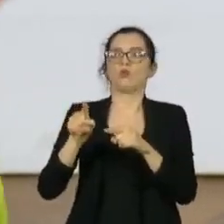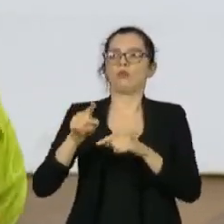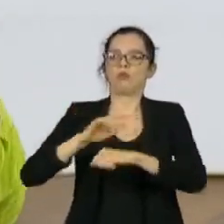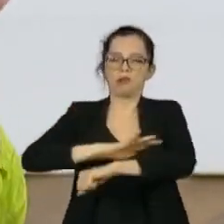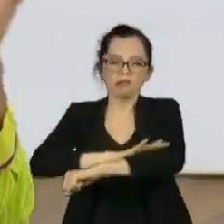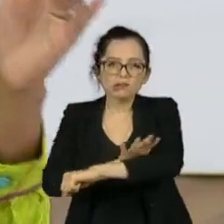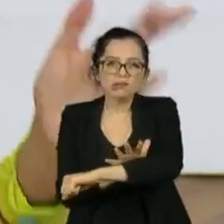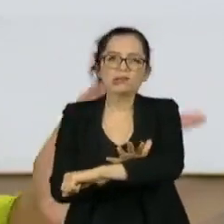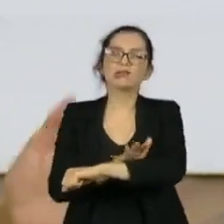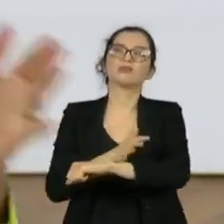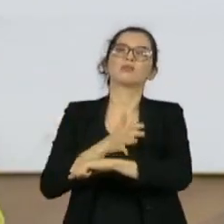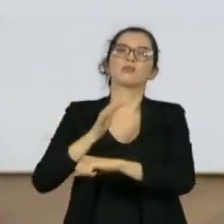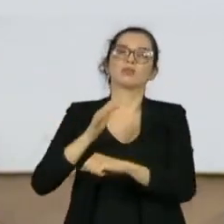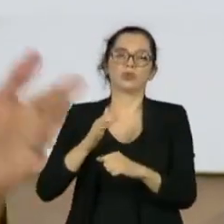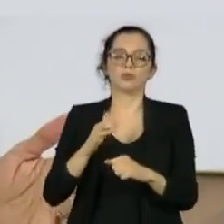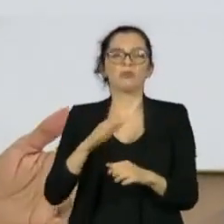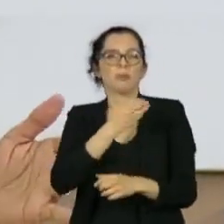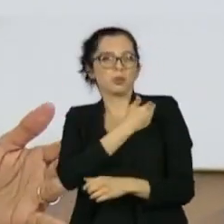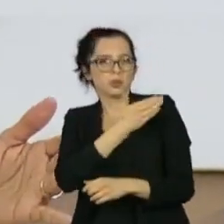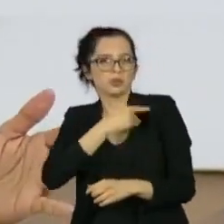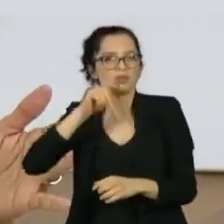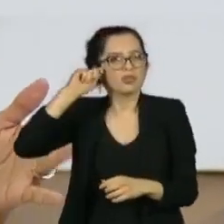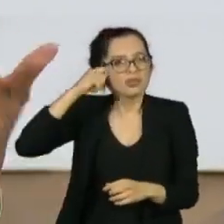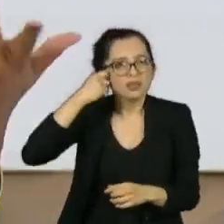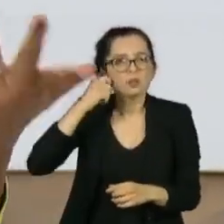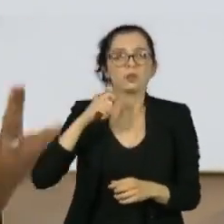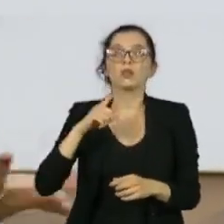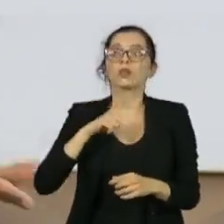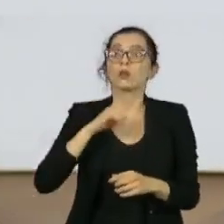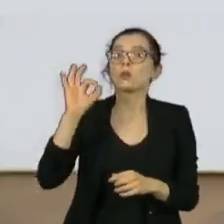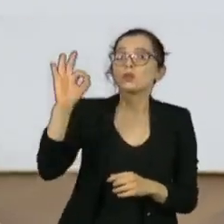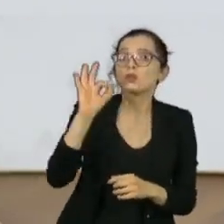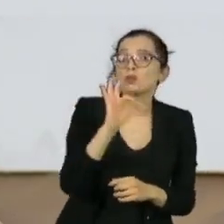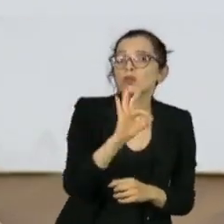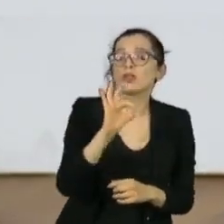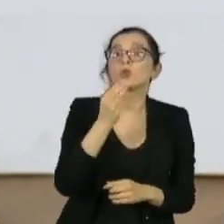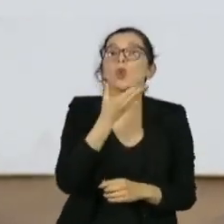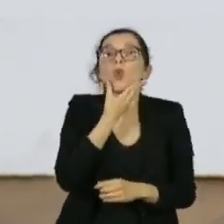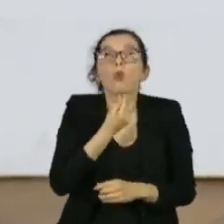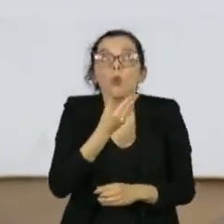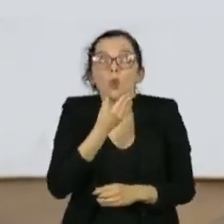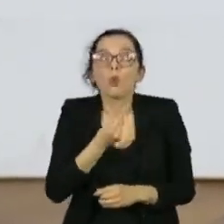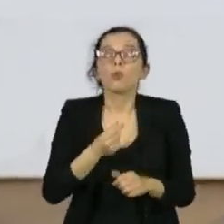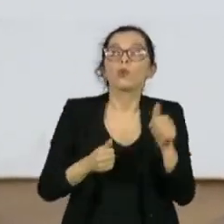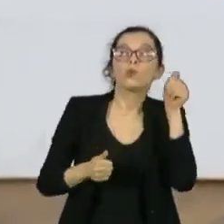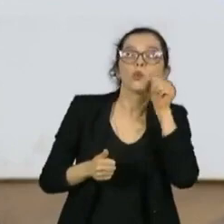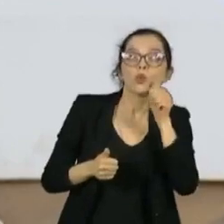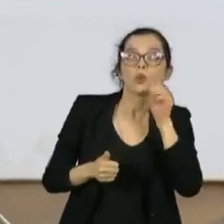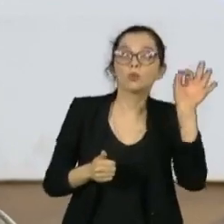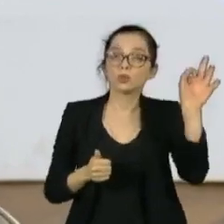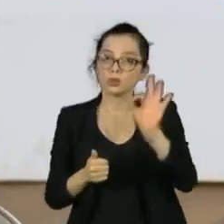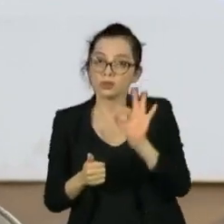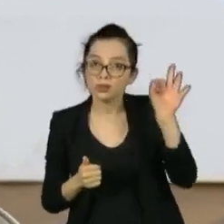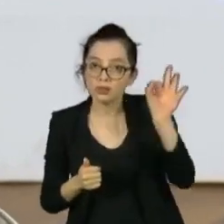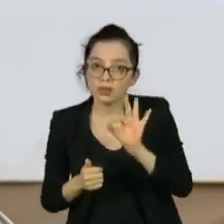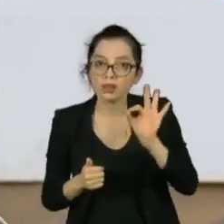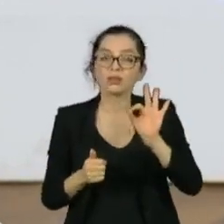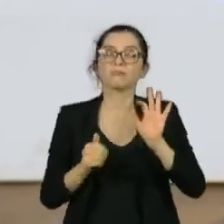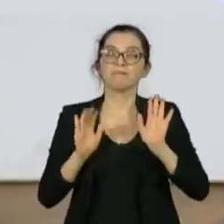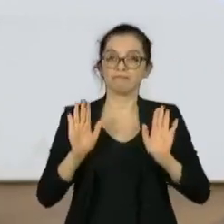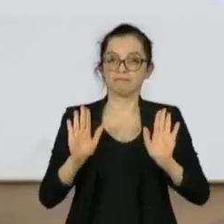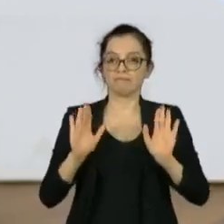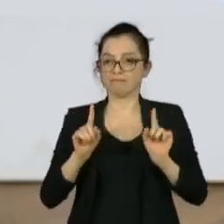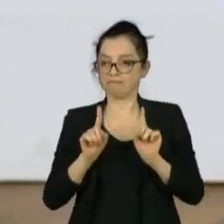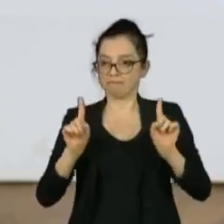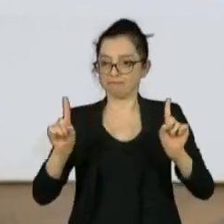ter que dar proporcionalmente para homens e mulheres. Mas na prática não era bem assim. Se a gente pegasse para ver, né, o